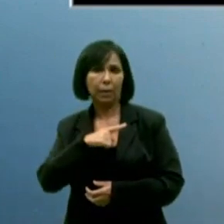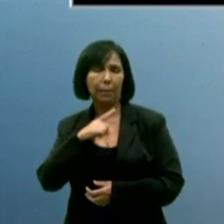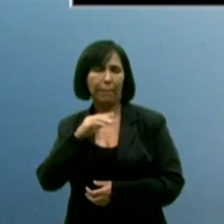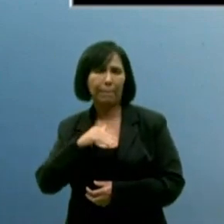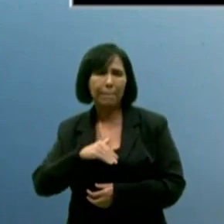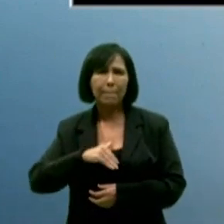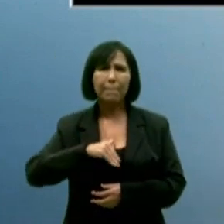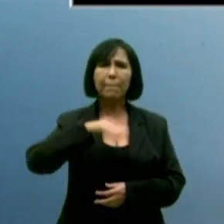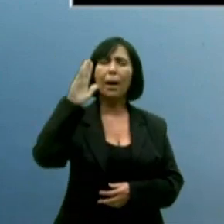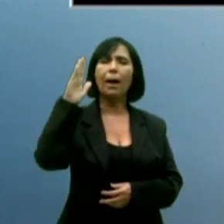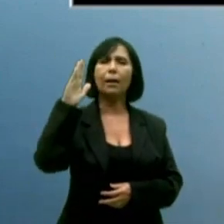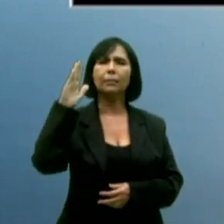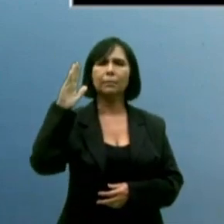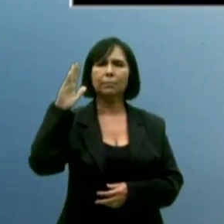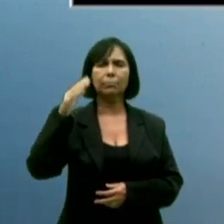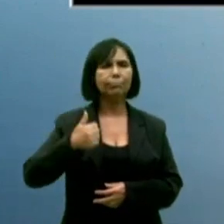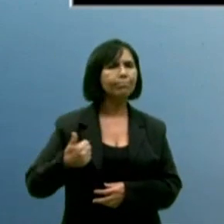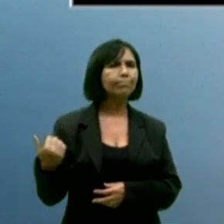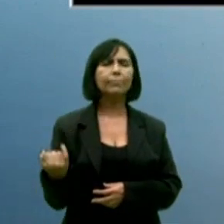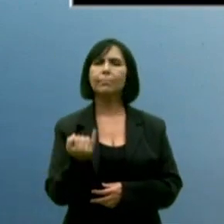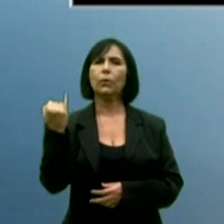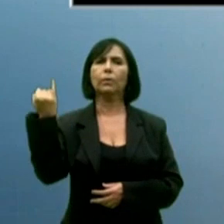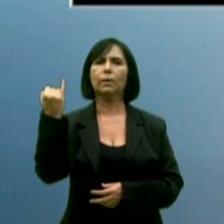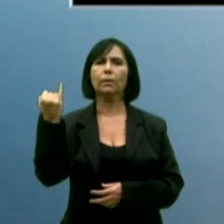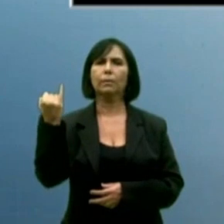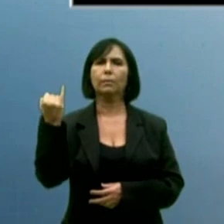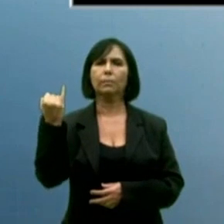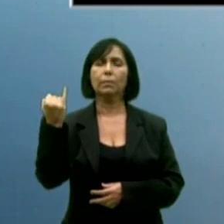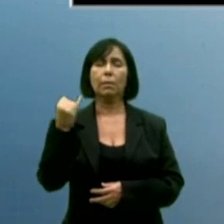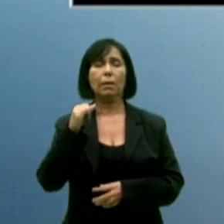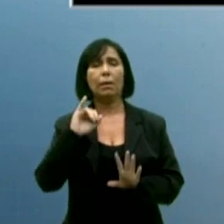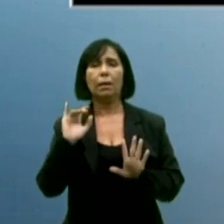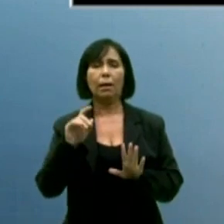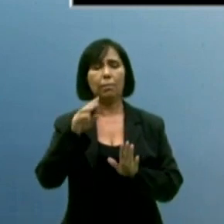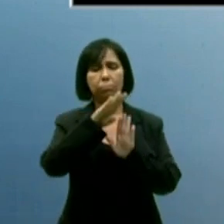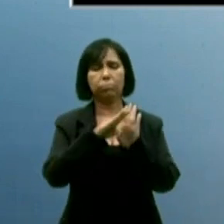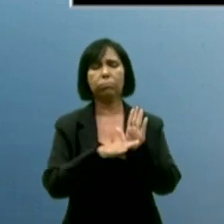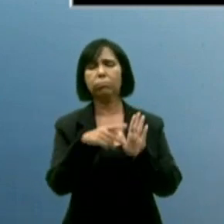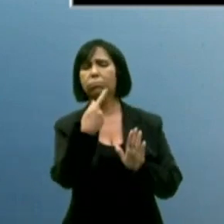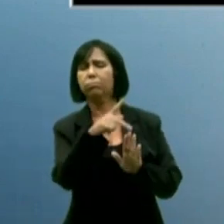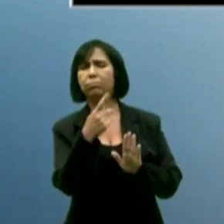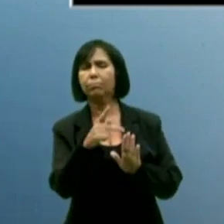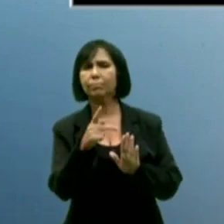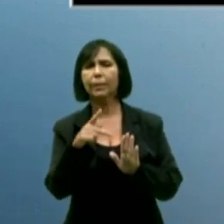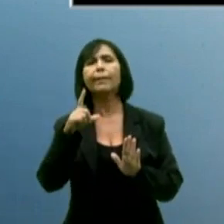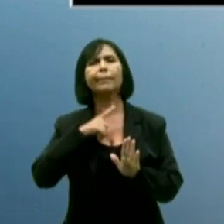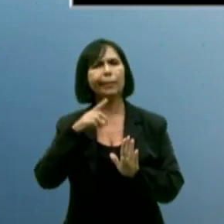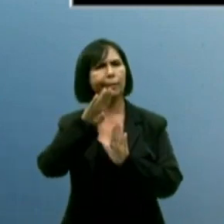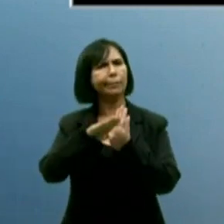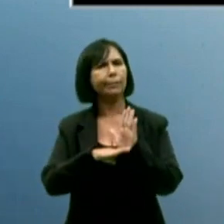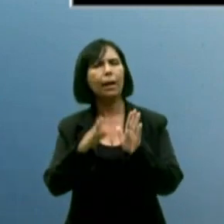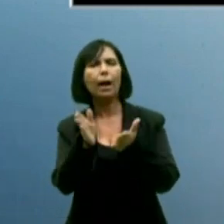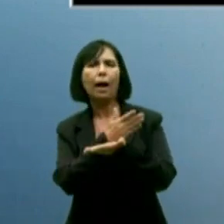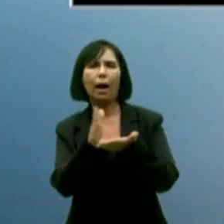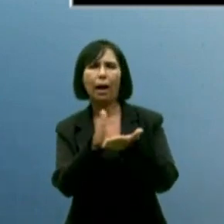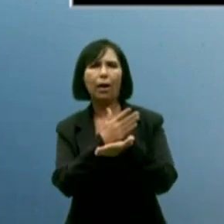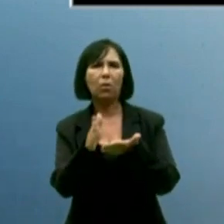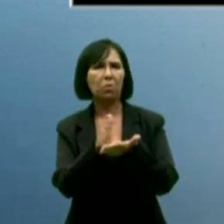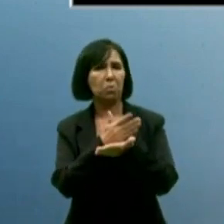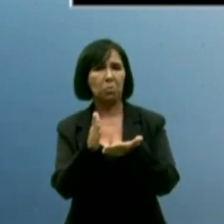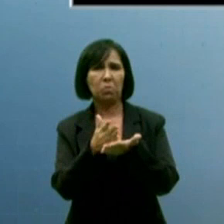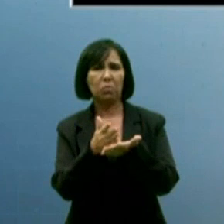maior do que os programas colocados pelo atual governador. Programas esses inclusive que tiveram licitação suspensa mais